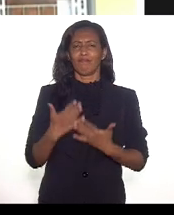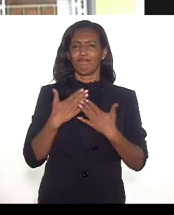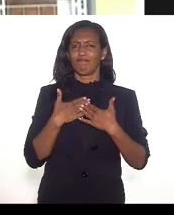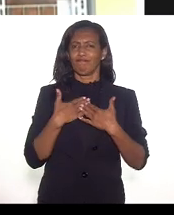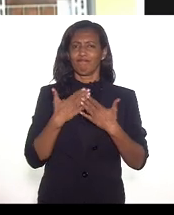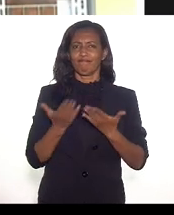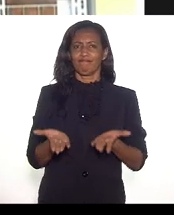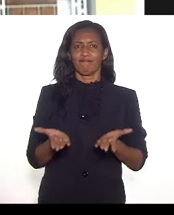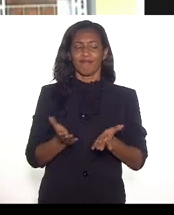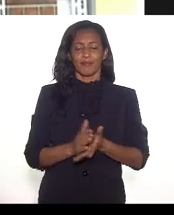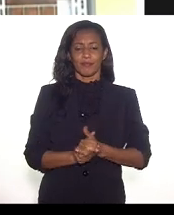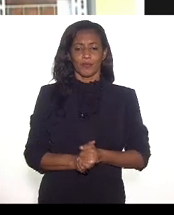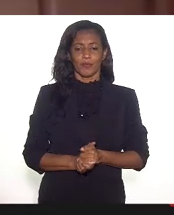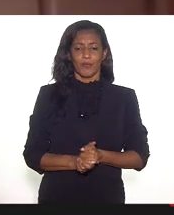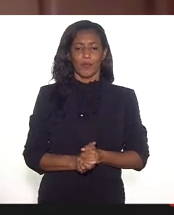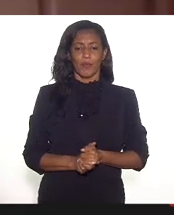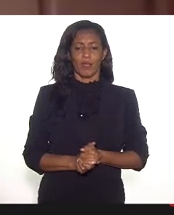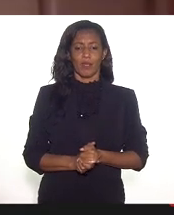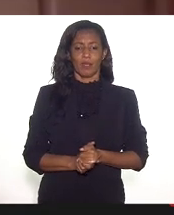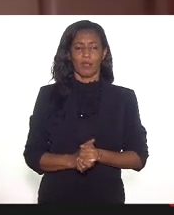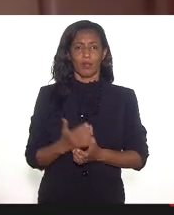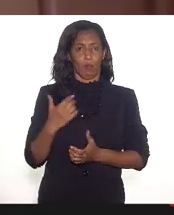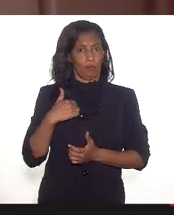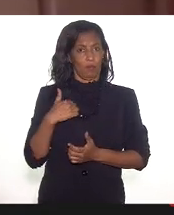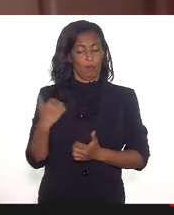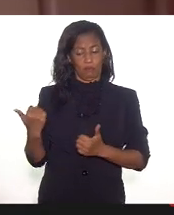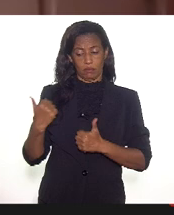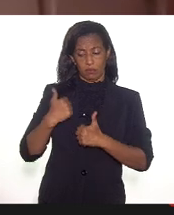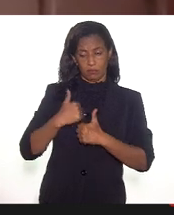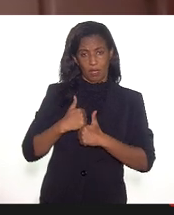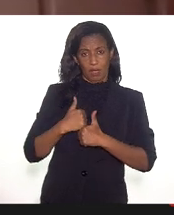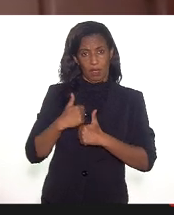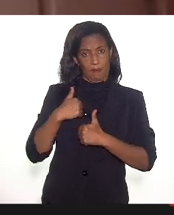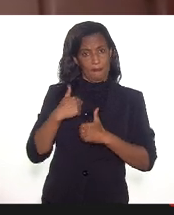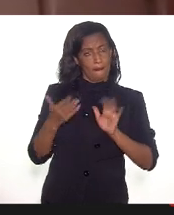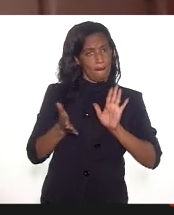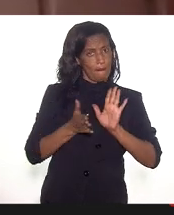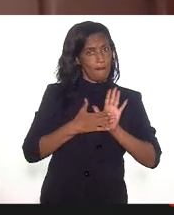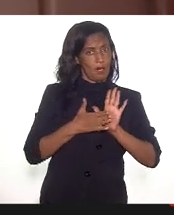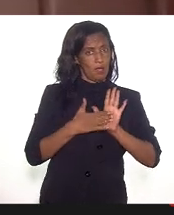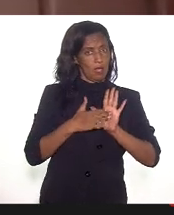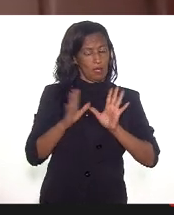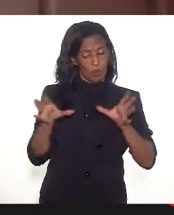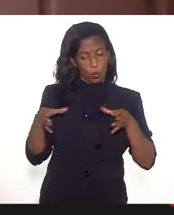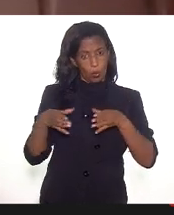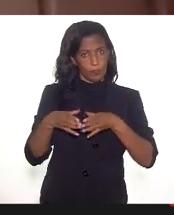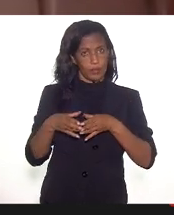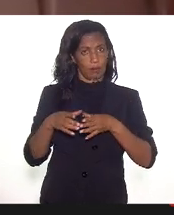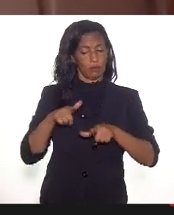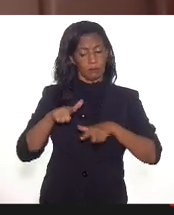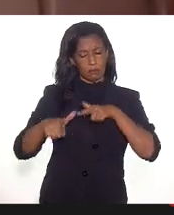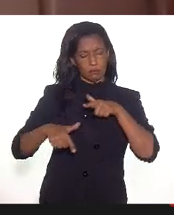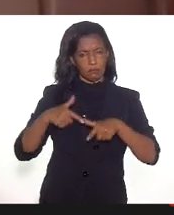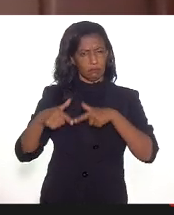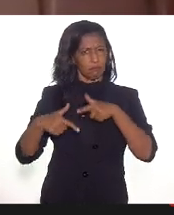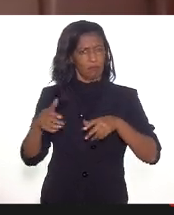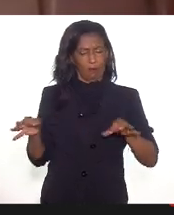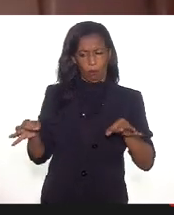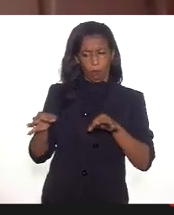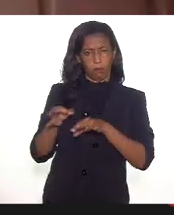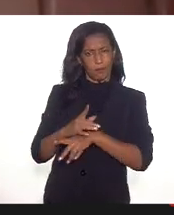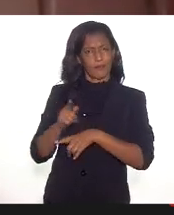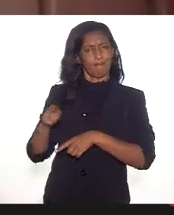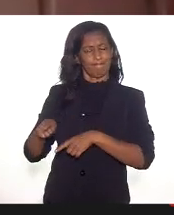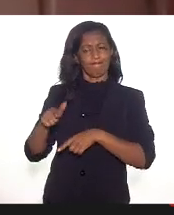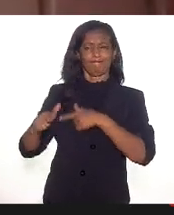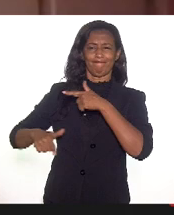por poder colocar a nossa mandata, a Comissão do Trabalho, à disposição dessa luta,